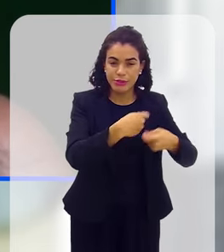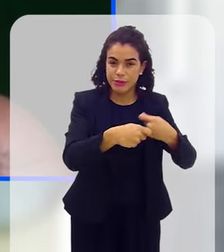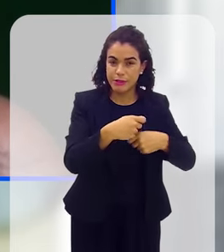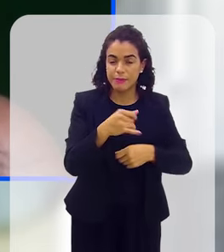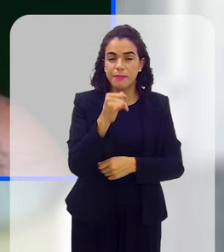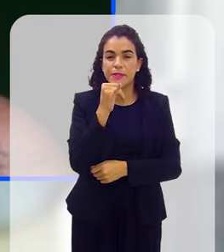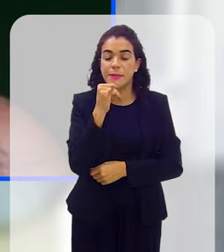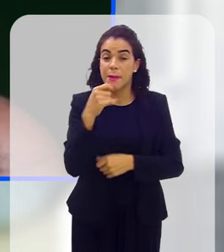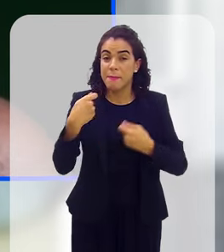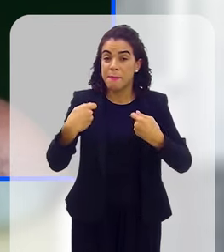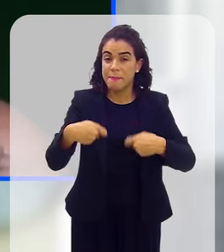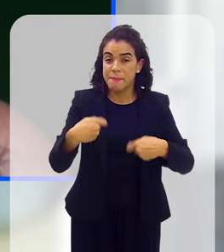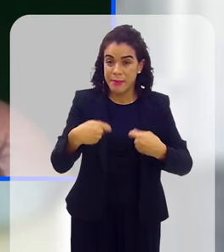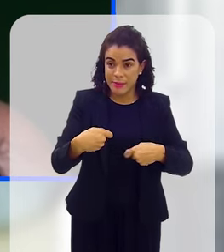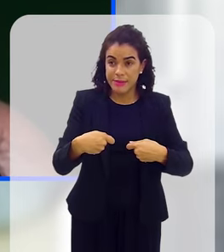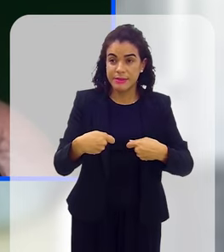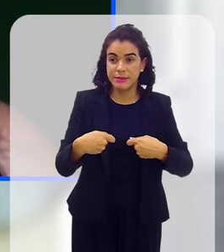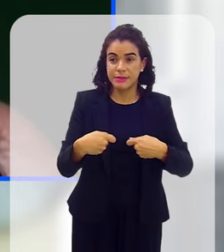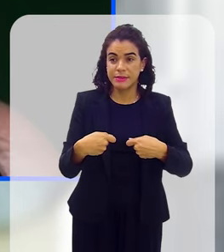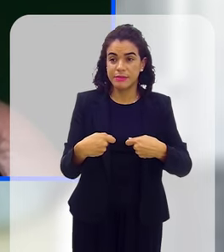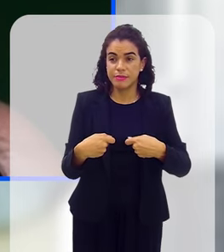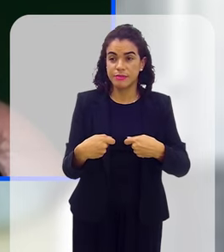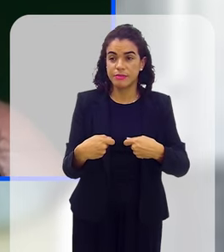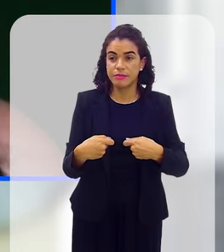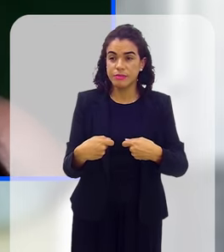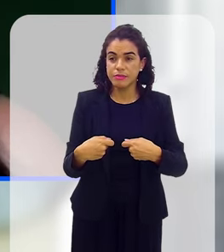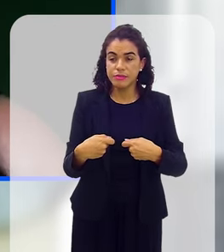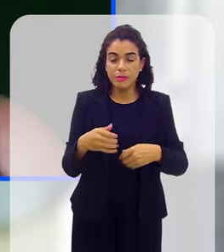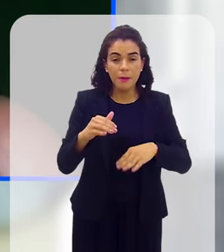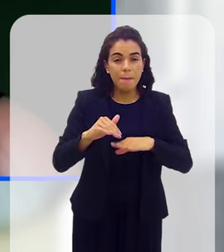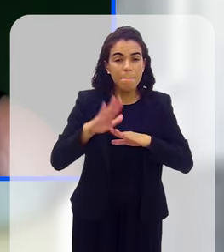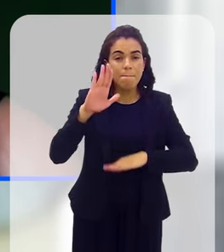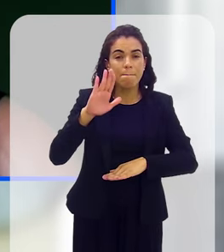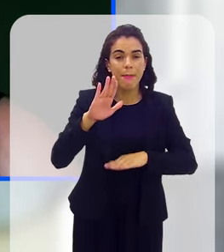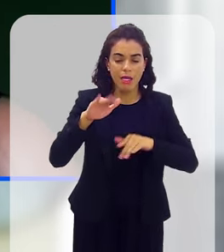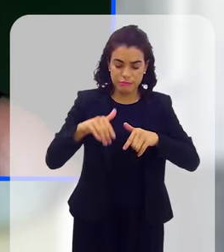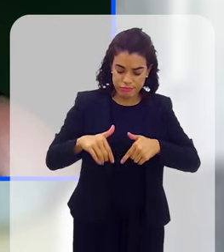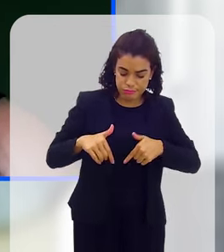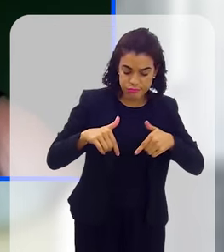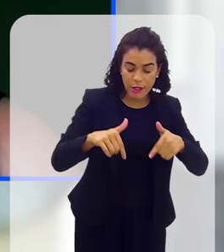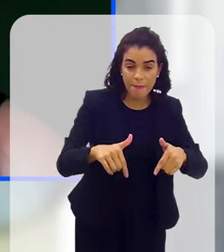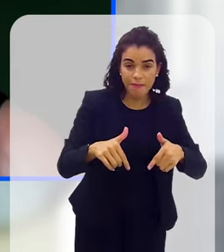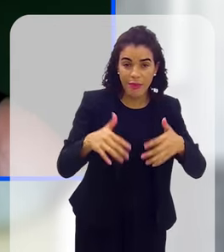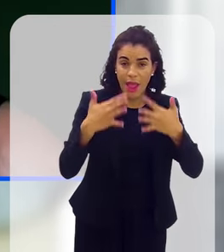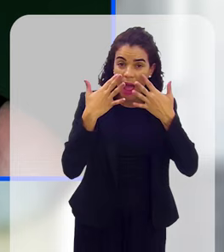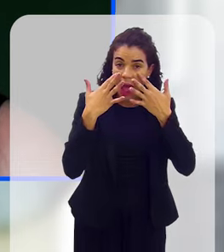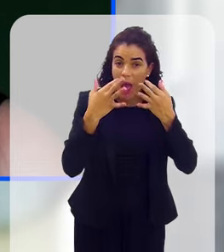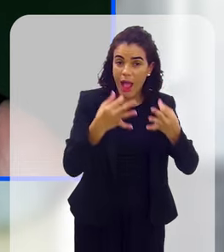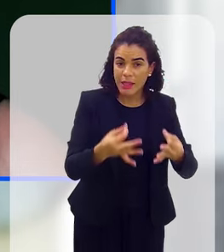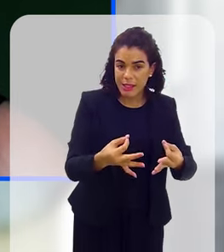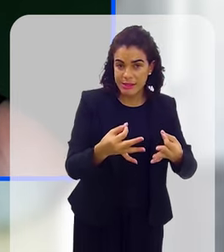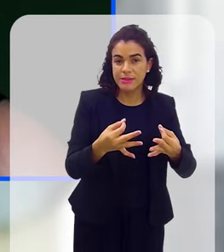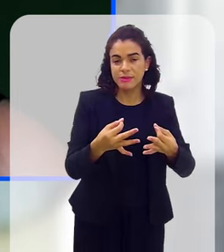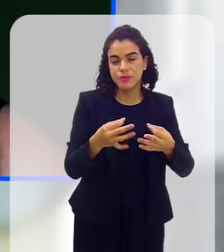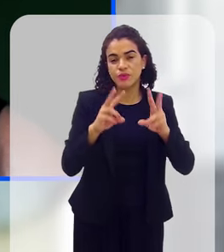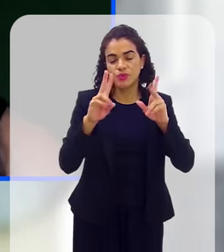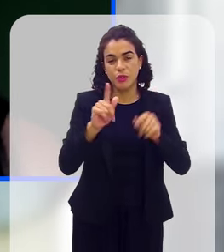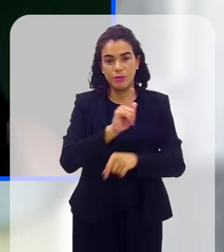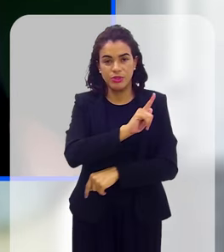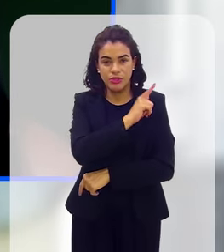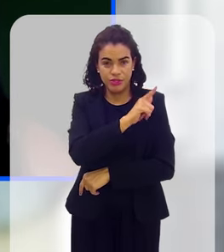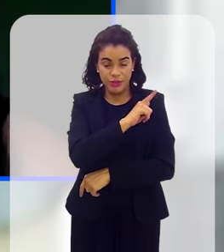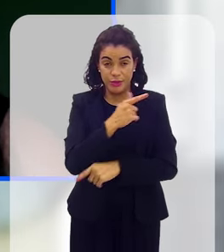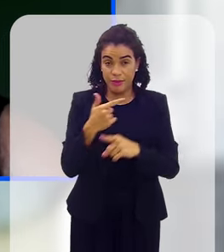é necessário olhar, né? Ter mais governança, prestar atenção na questão da governança, porque